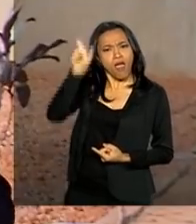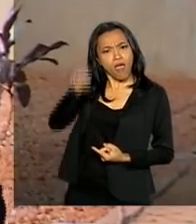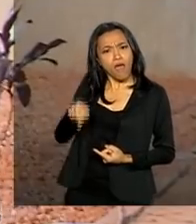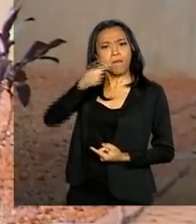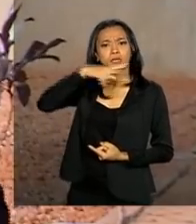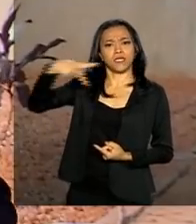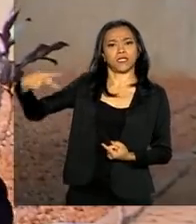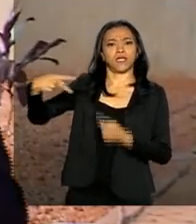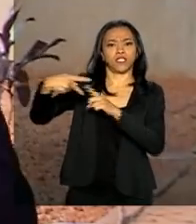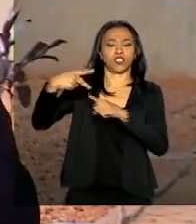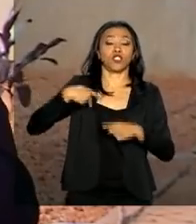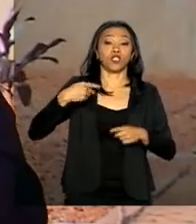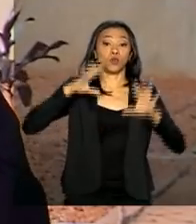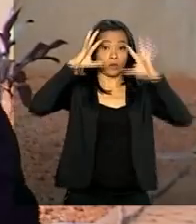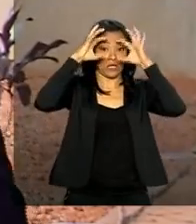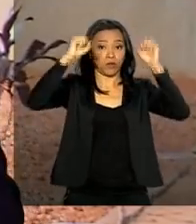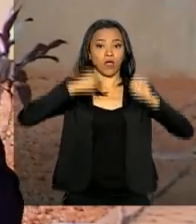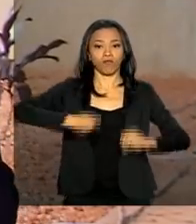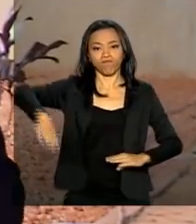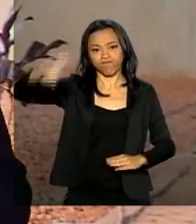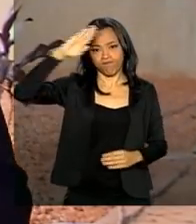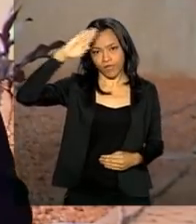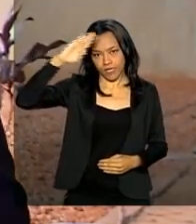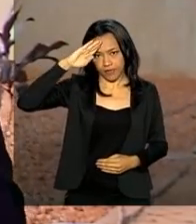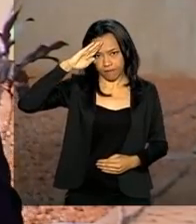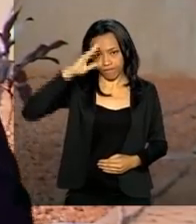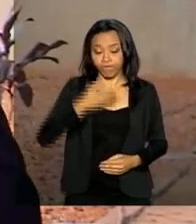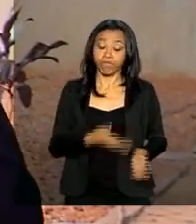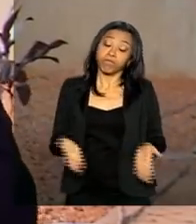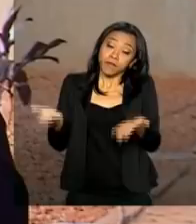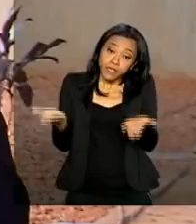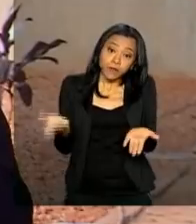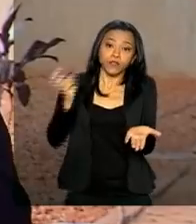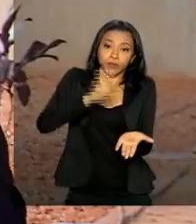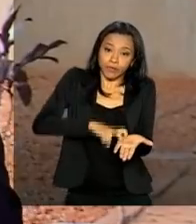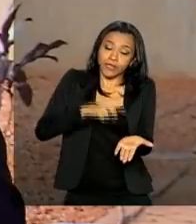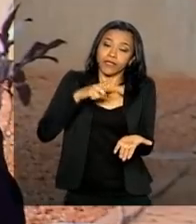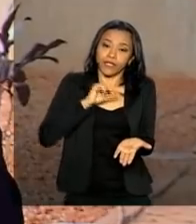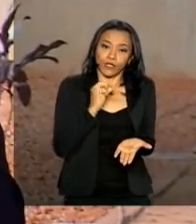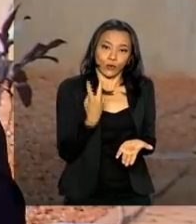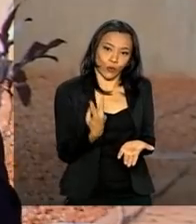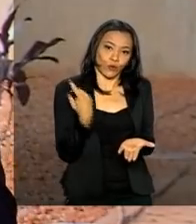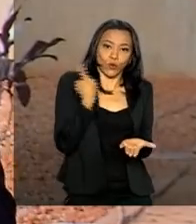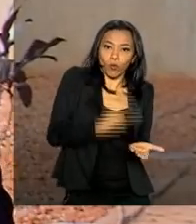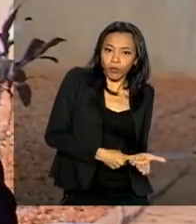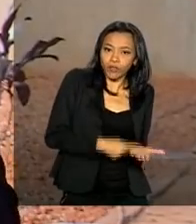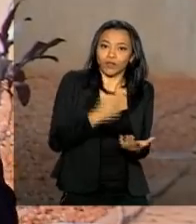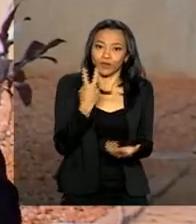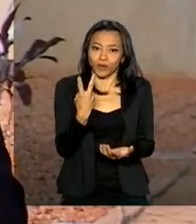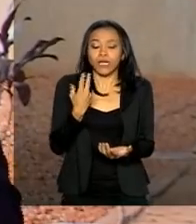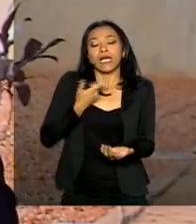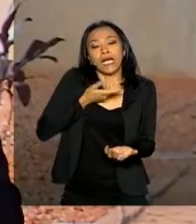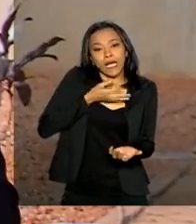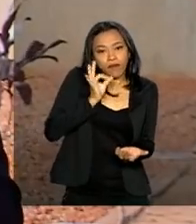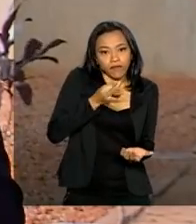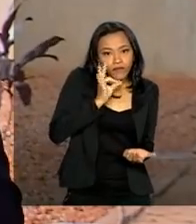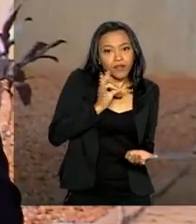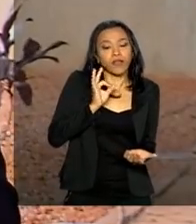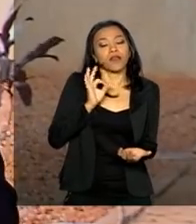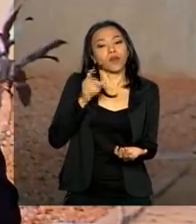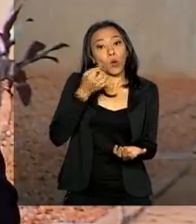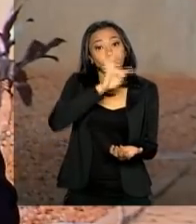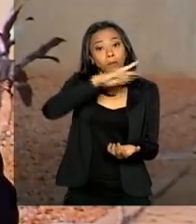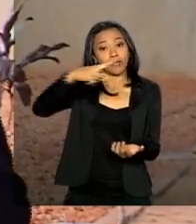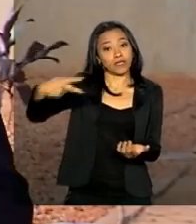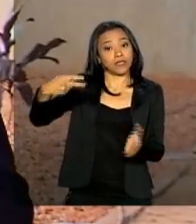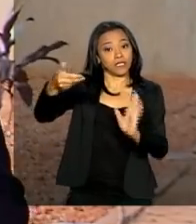Tribunal Militar. Bom, para amanhã, o presidente eleito já tem pelo menos dois compromissos. Pela manhã, ele deve tomar café com o presidente da